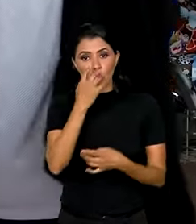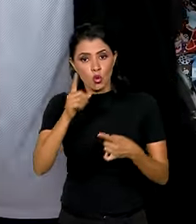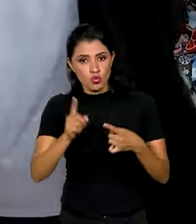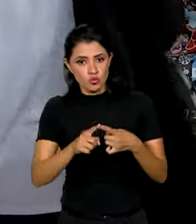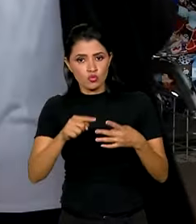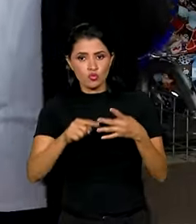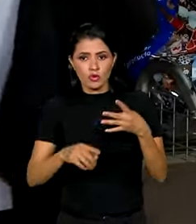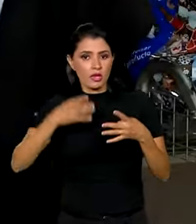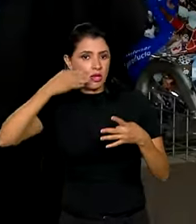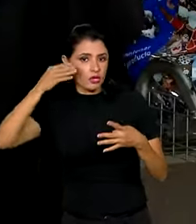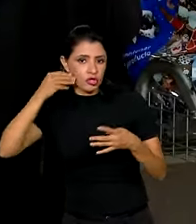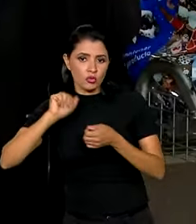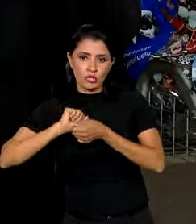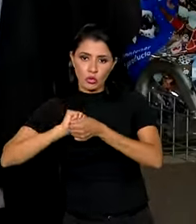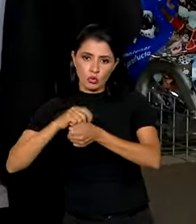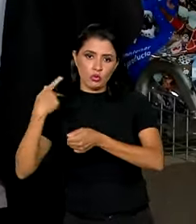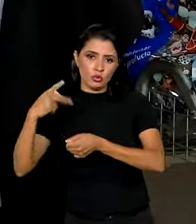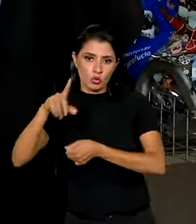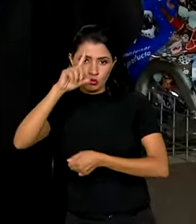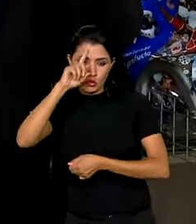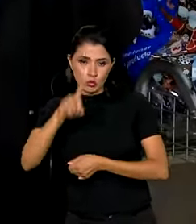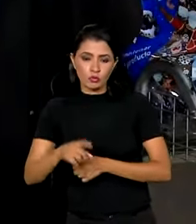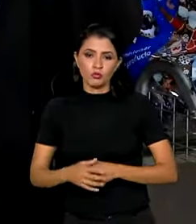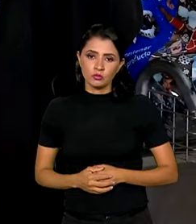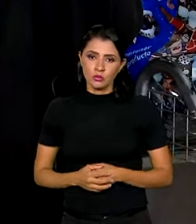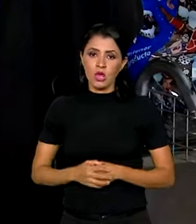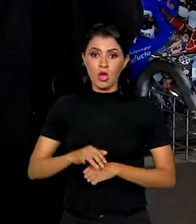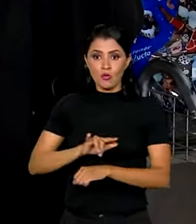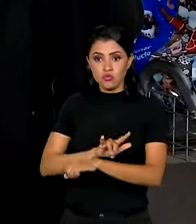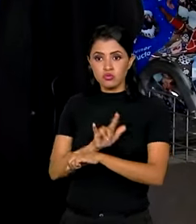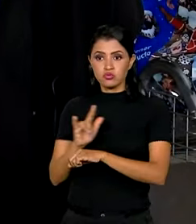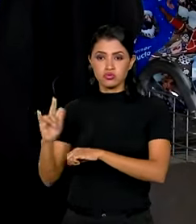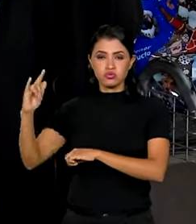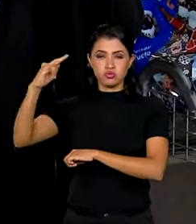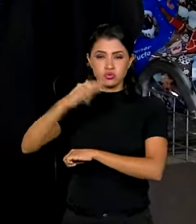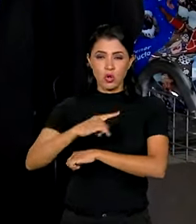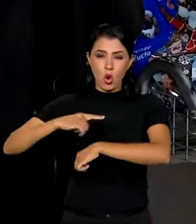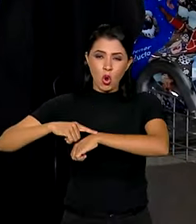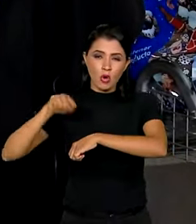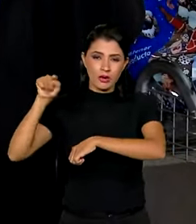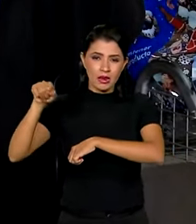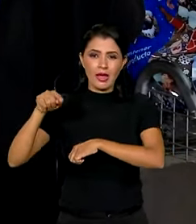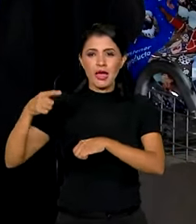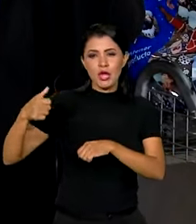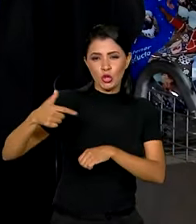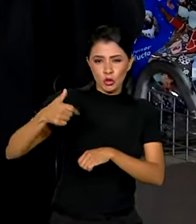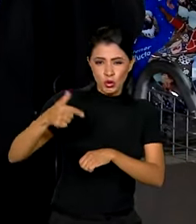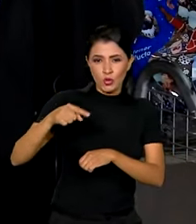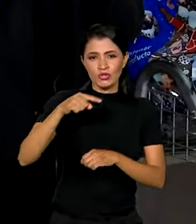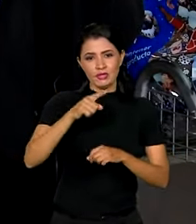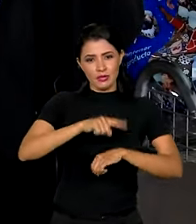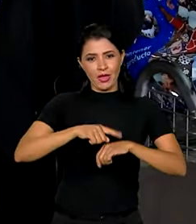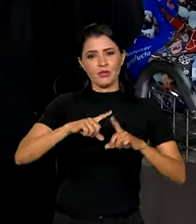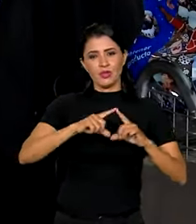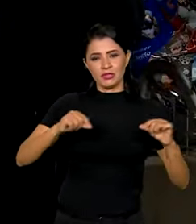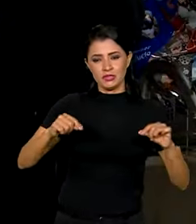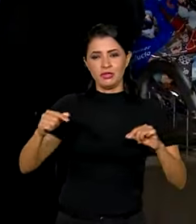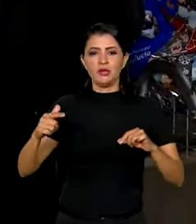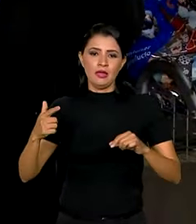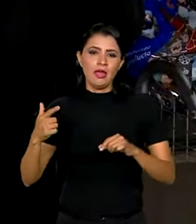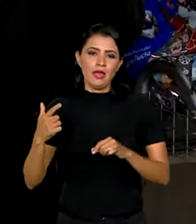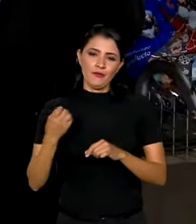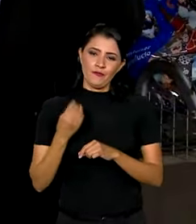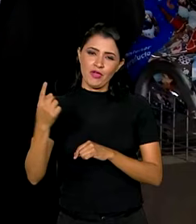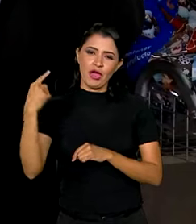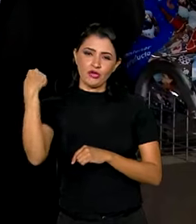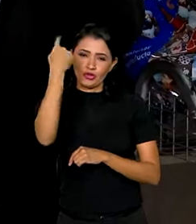acompanham os seus tutores. O avião decolou de Tel Aviv por volta de meio-dia pelo horário de Brasília e a viagem